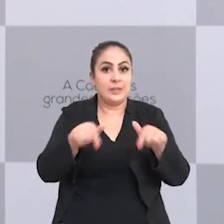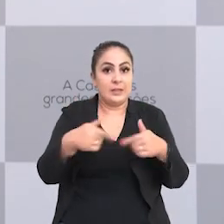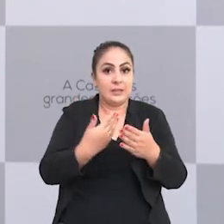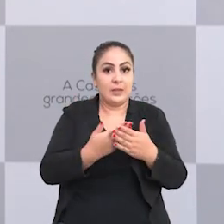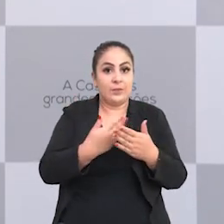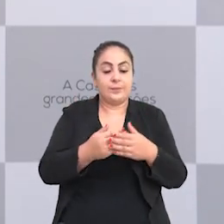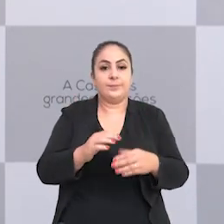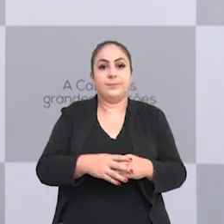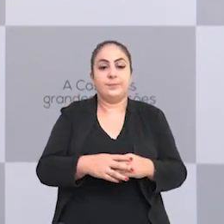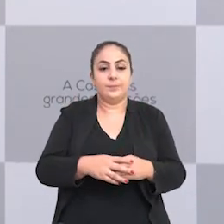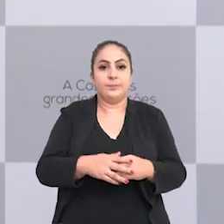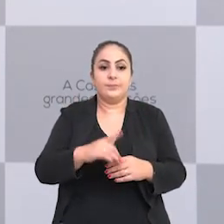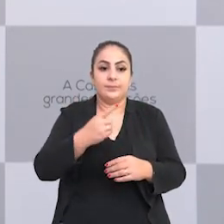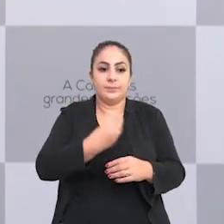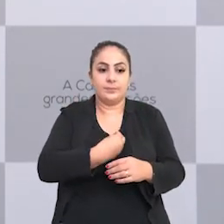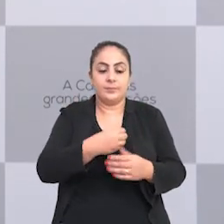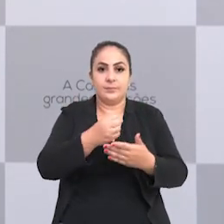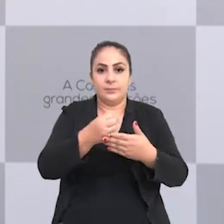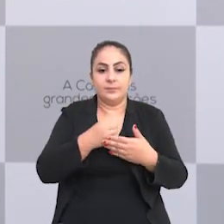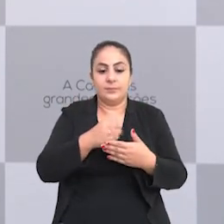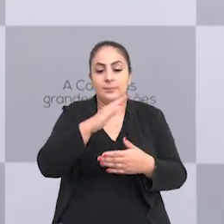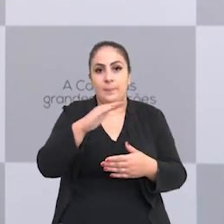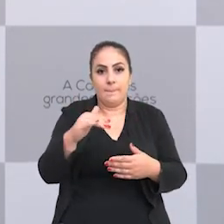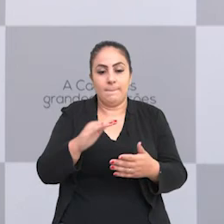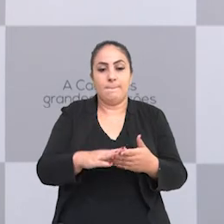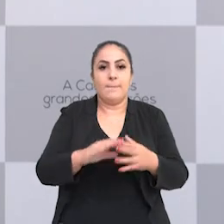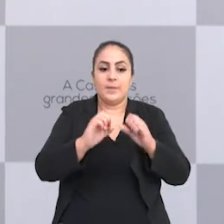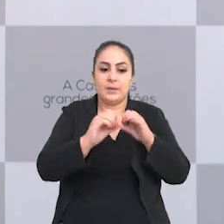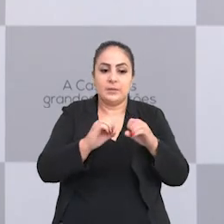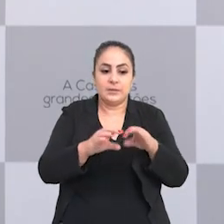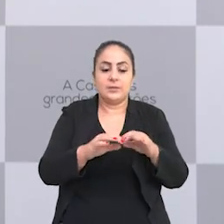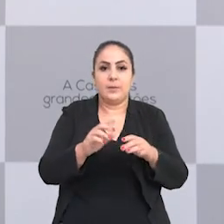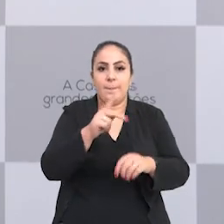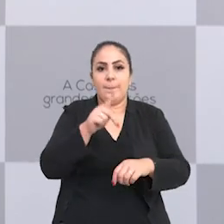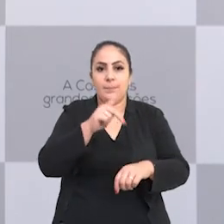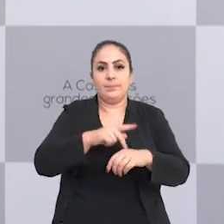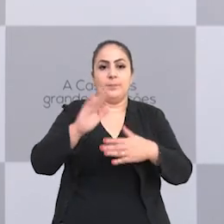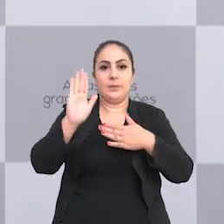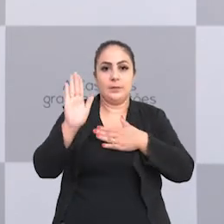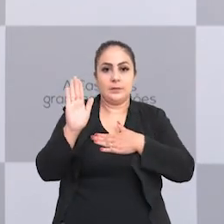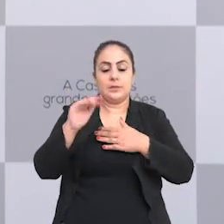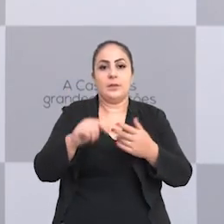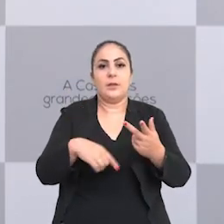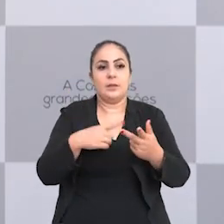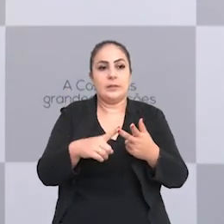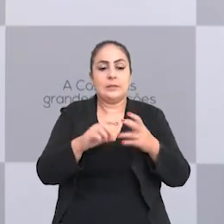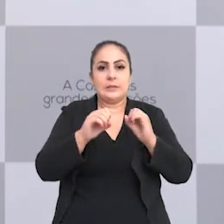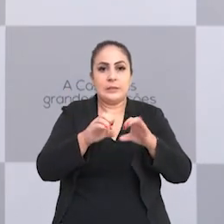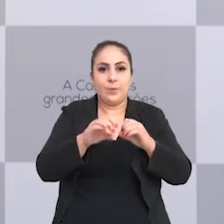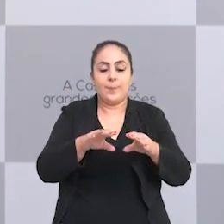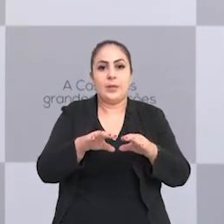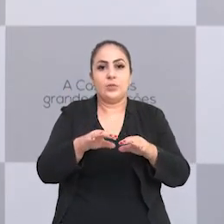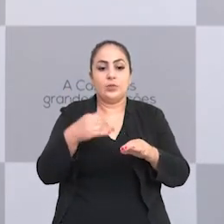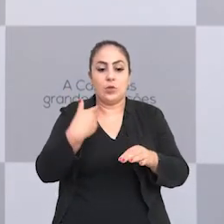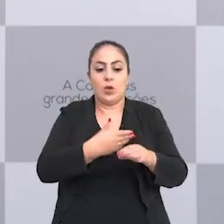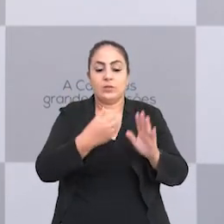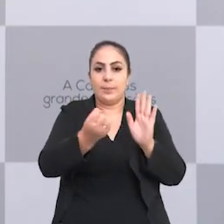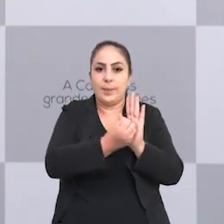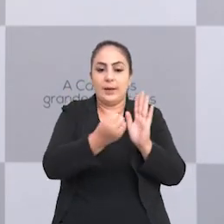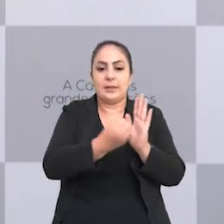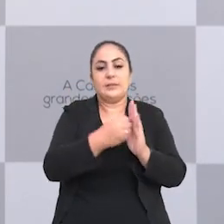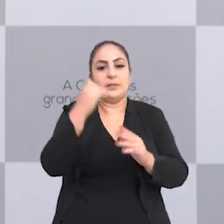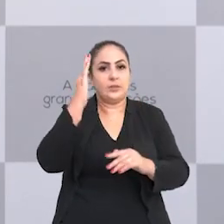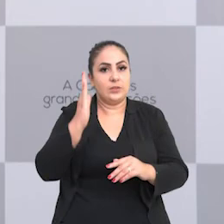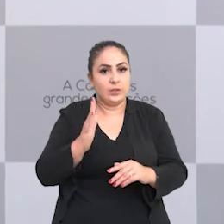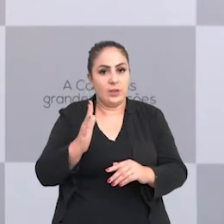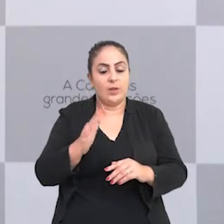fora da sala de aula. E eles vão estar trazendo para os alunos ensinamentos de patriotismo, ensinamentos sobre os